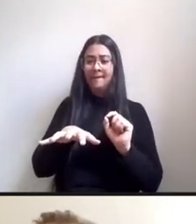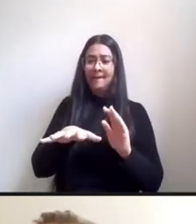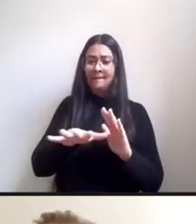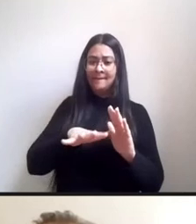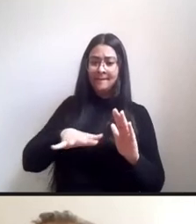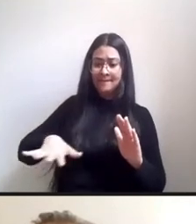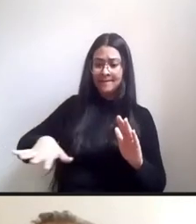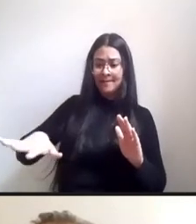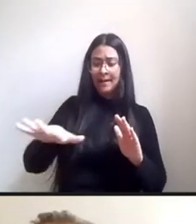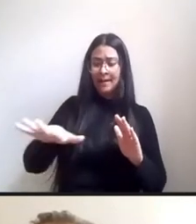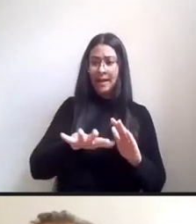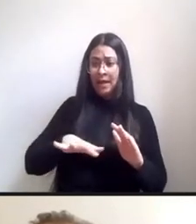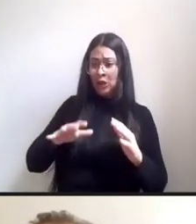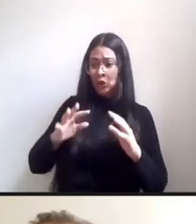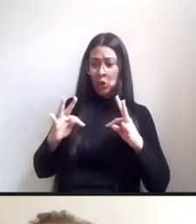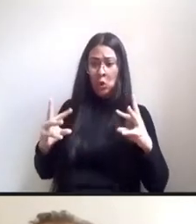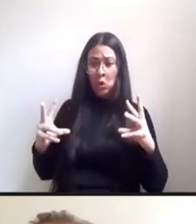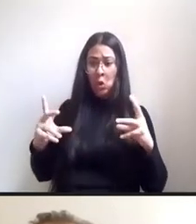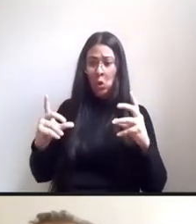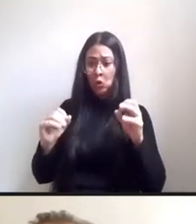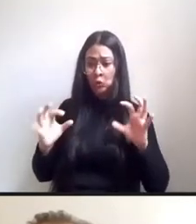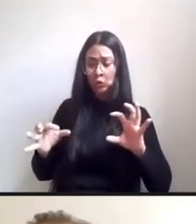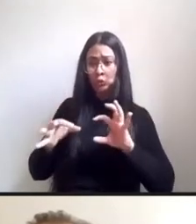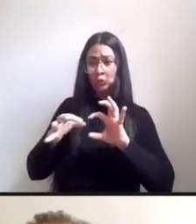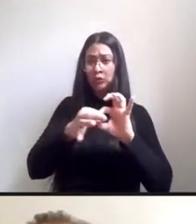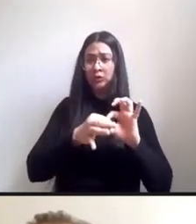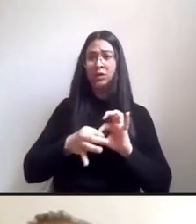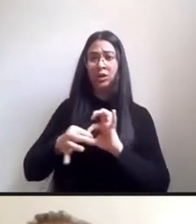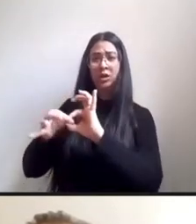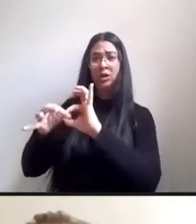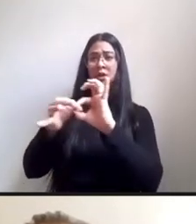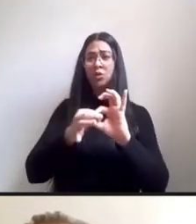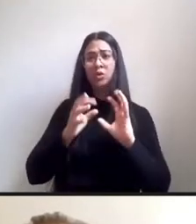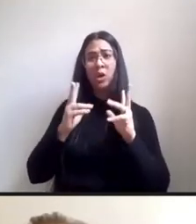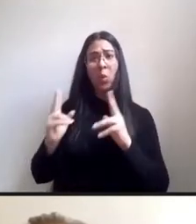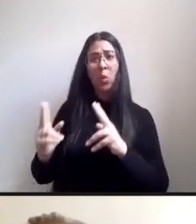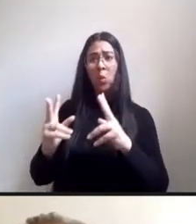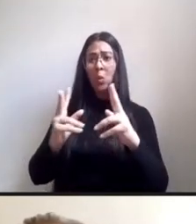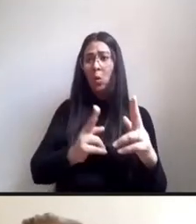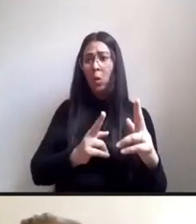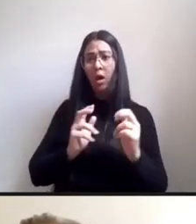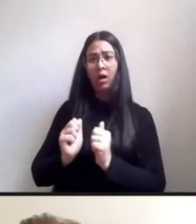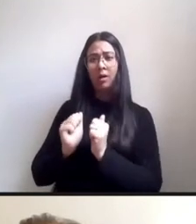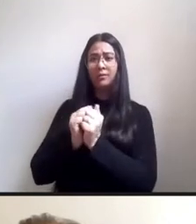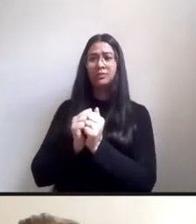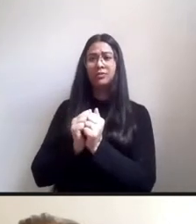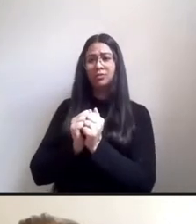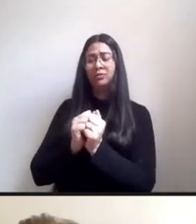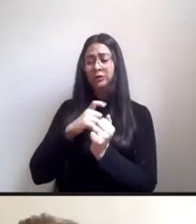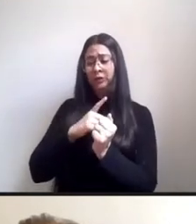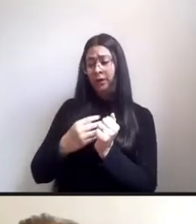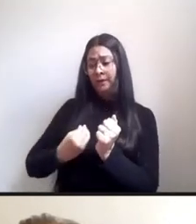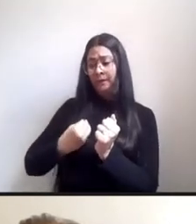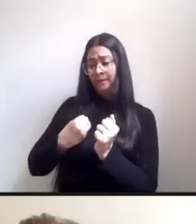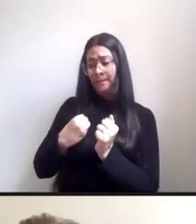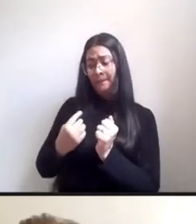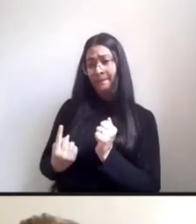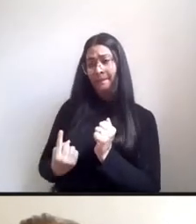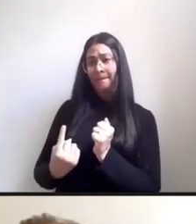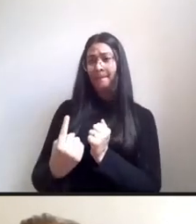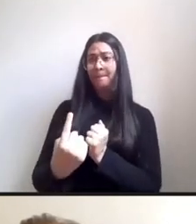homogênea com presenças que tem lugares ocupados